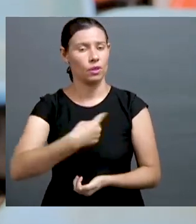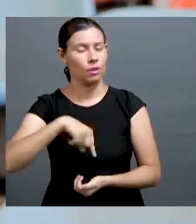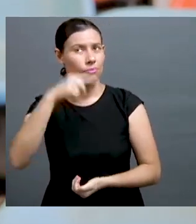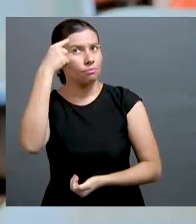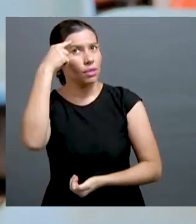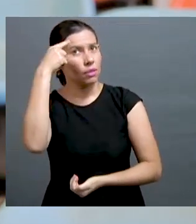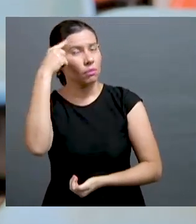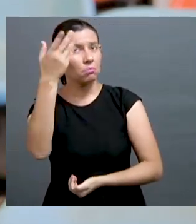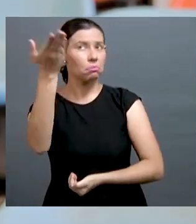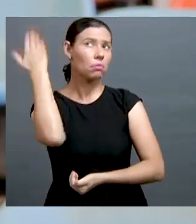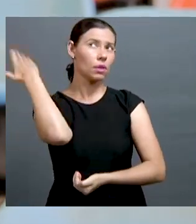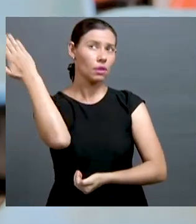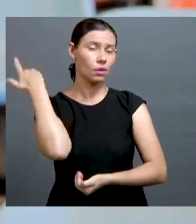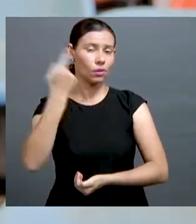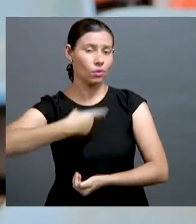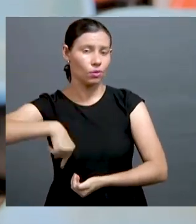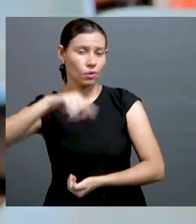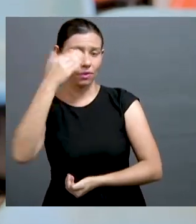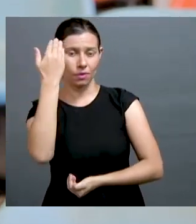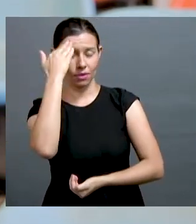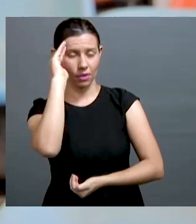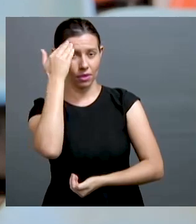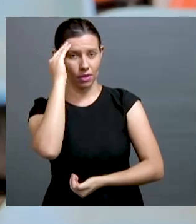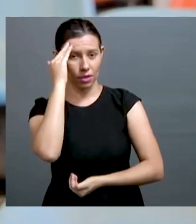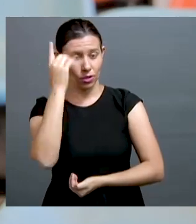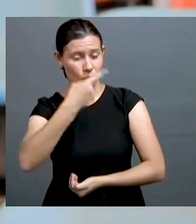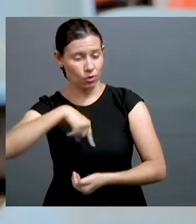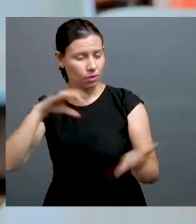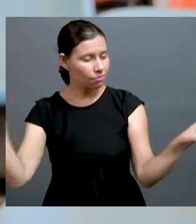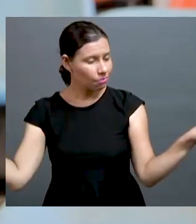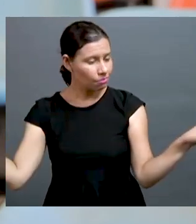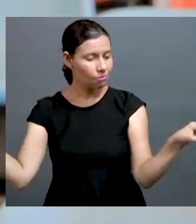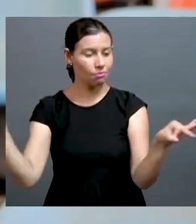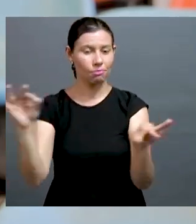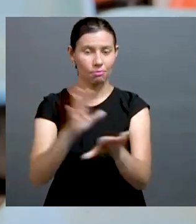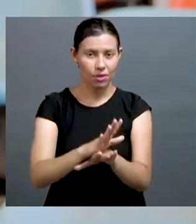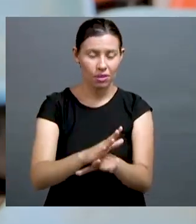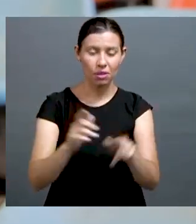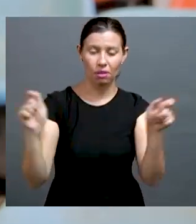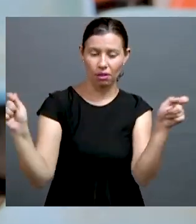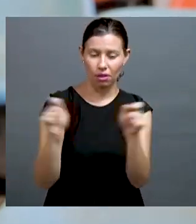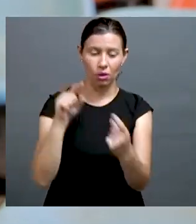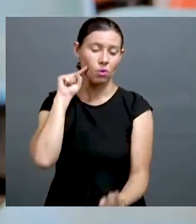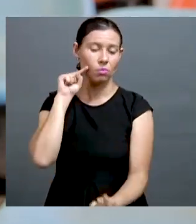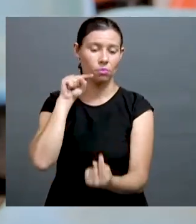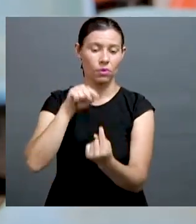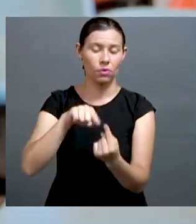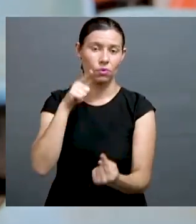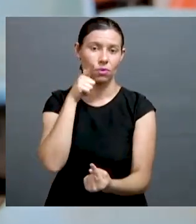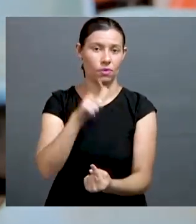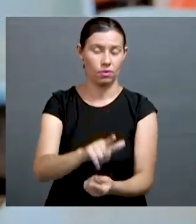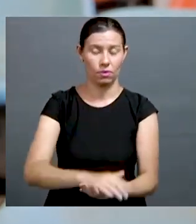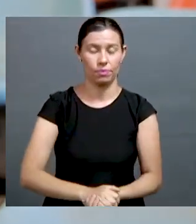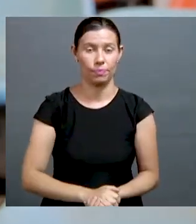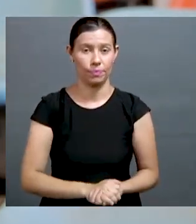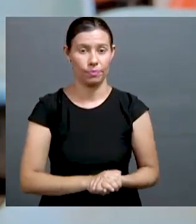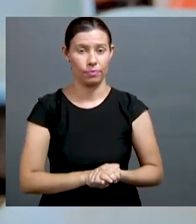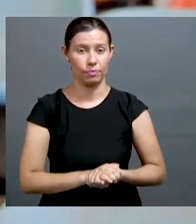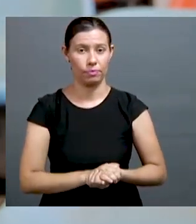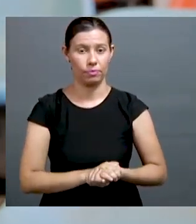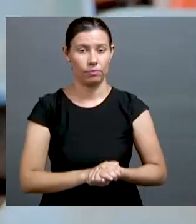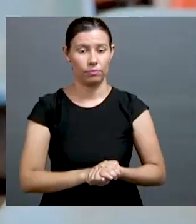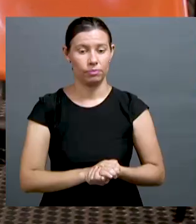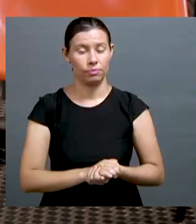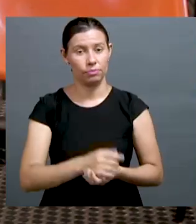completos, e que a gente olha para trás e a gente entende. Nós encerramos porque nós cumprimos os